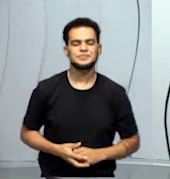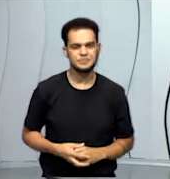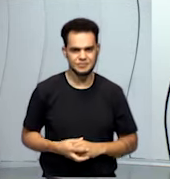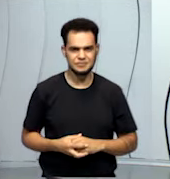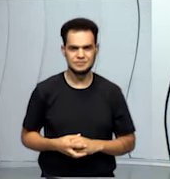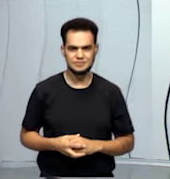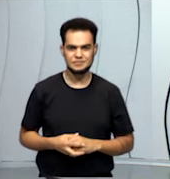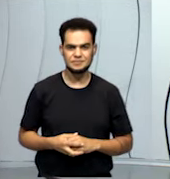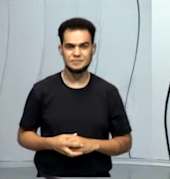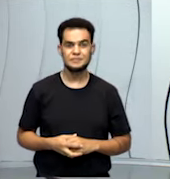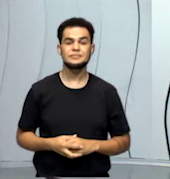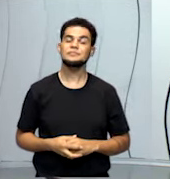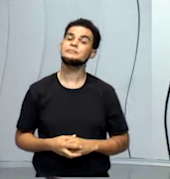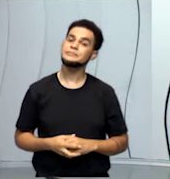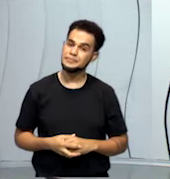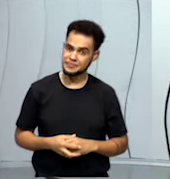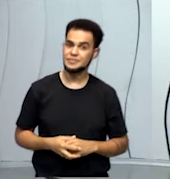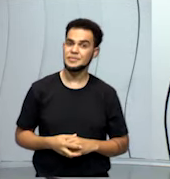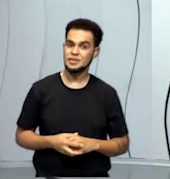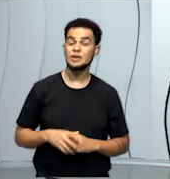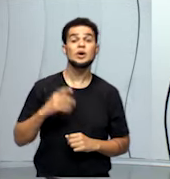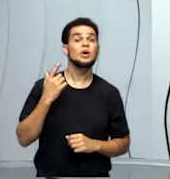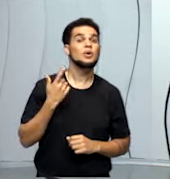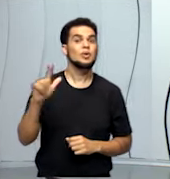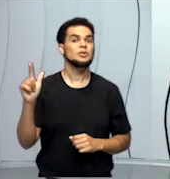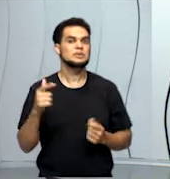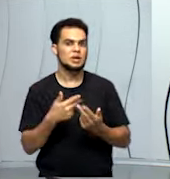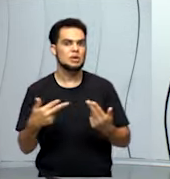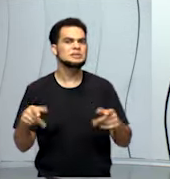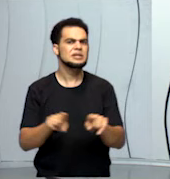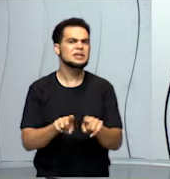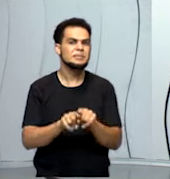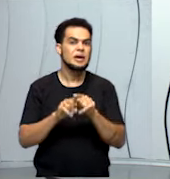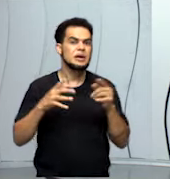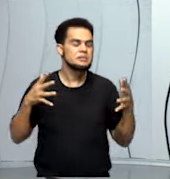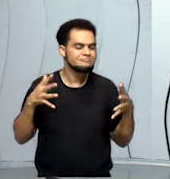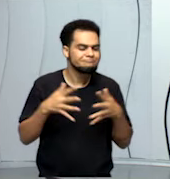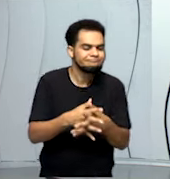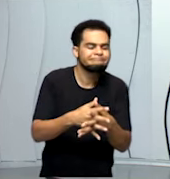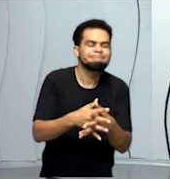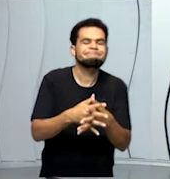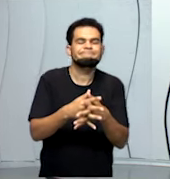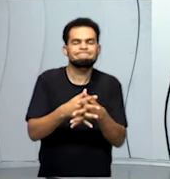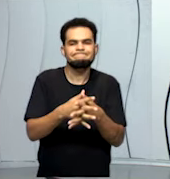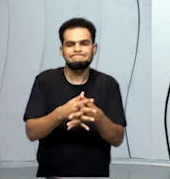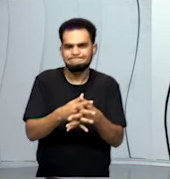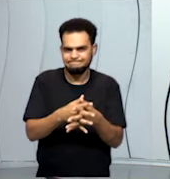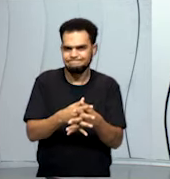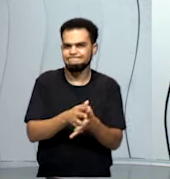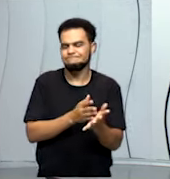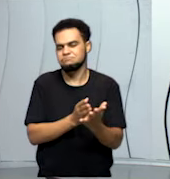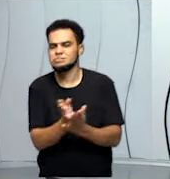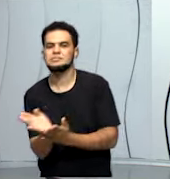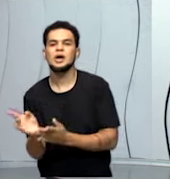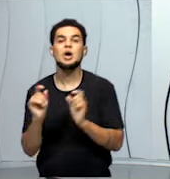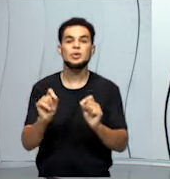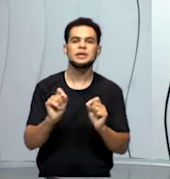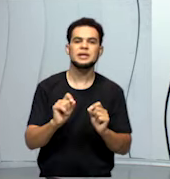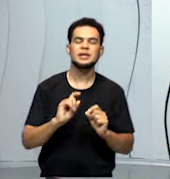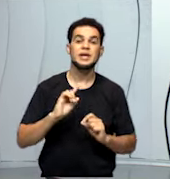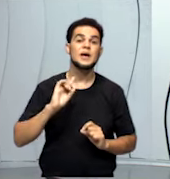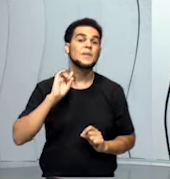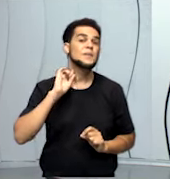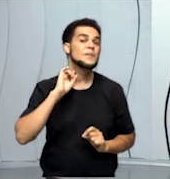Outra coisa que também prejudica muito e desvia a água do seu ciclo é a poluição.